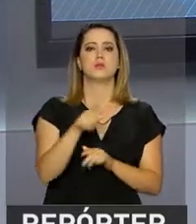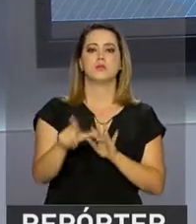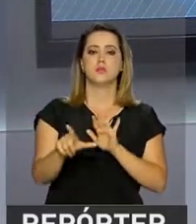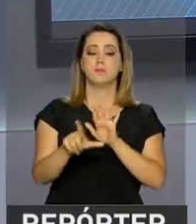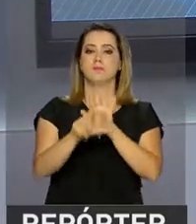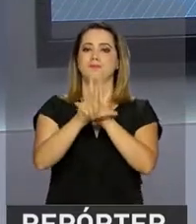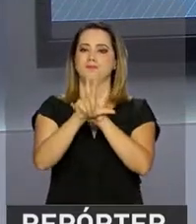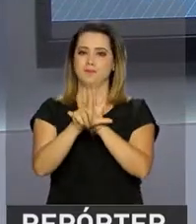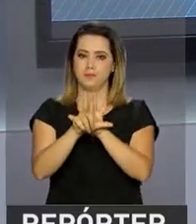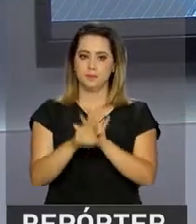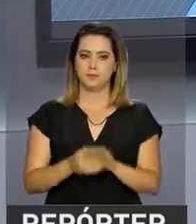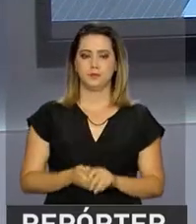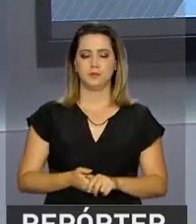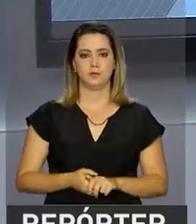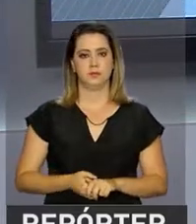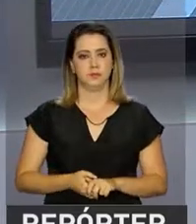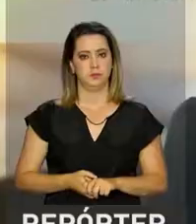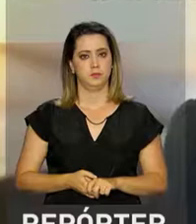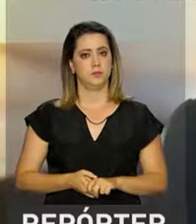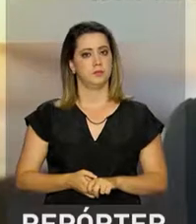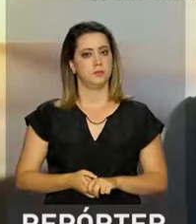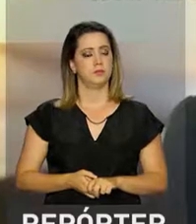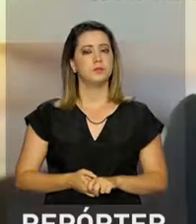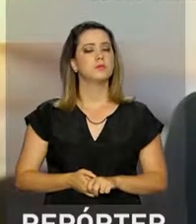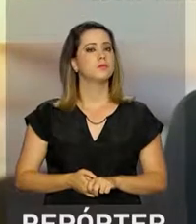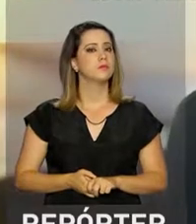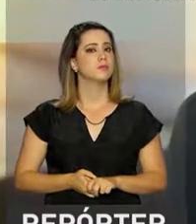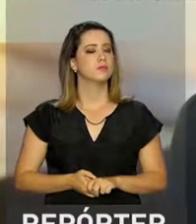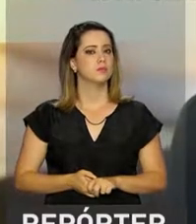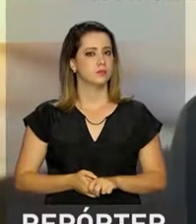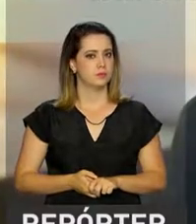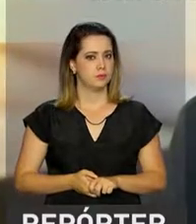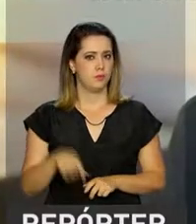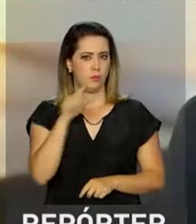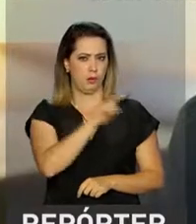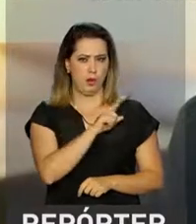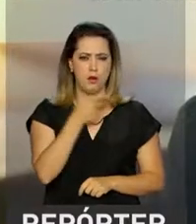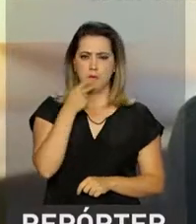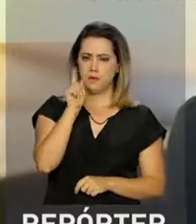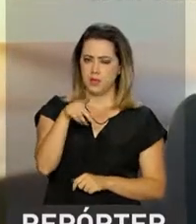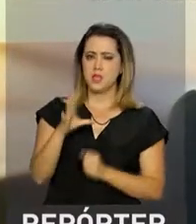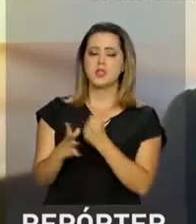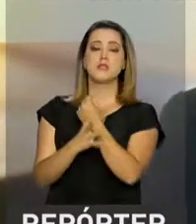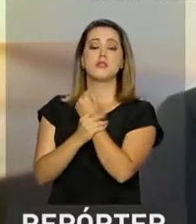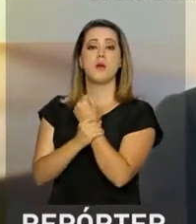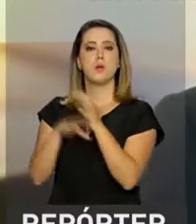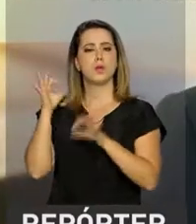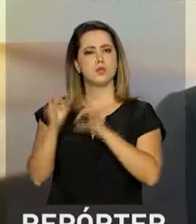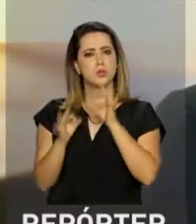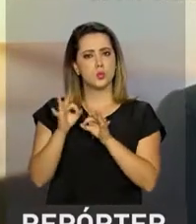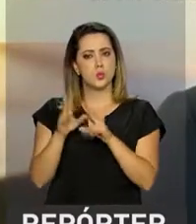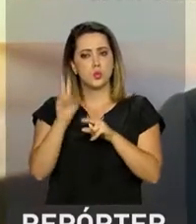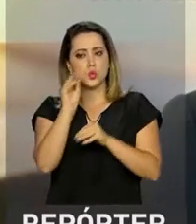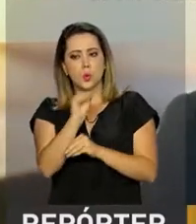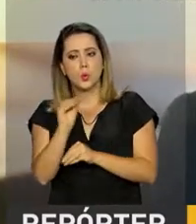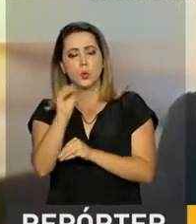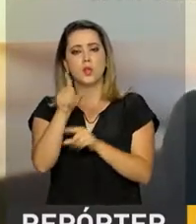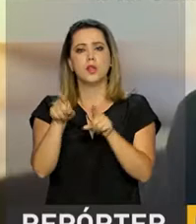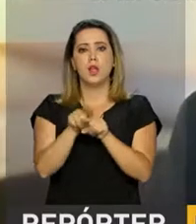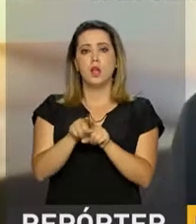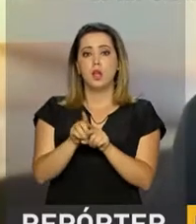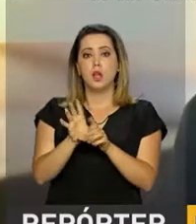modernização trabalhista. A segurança jurídica, através do prestigiamento das